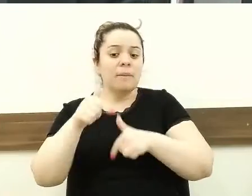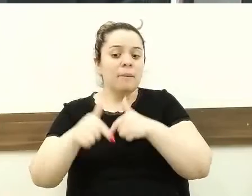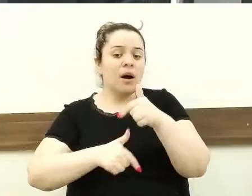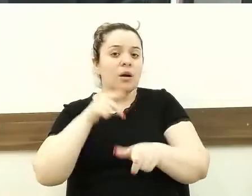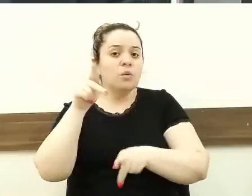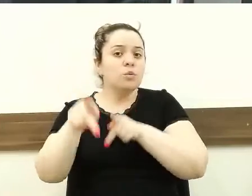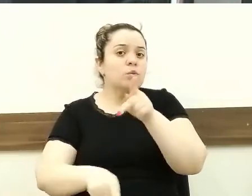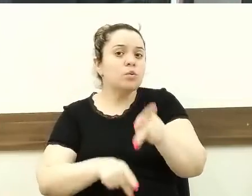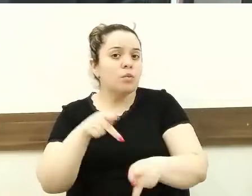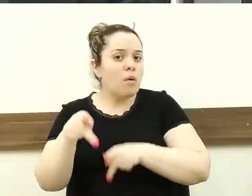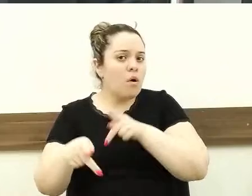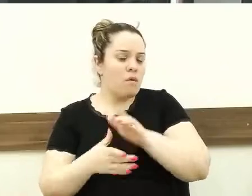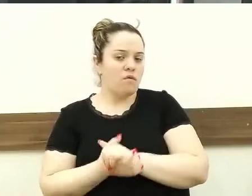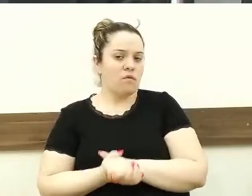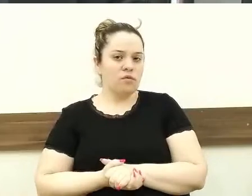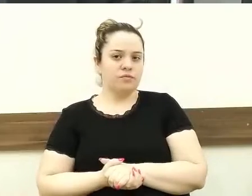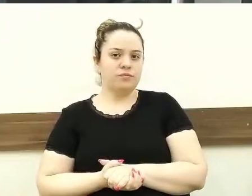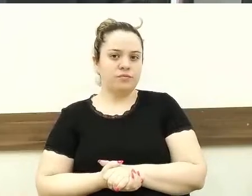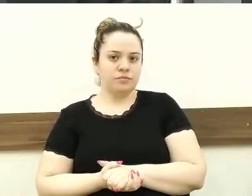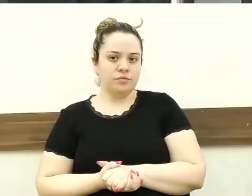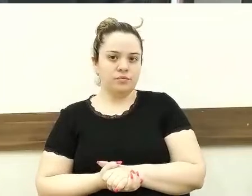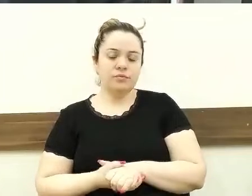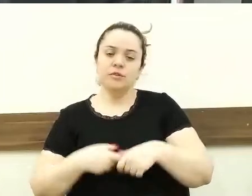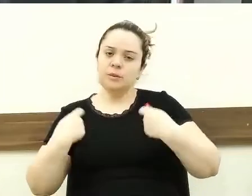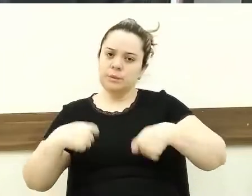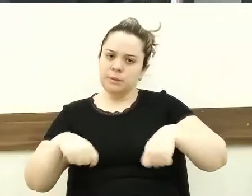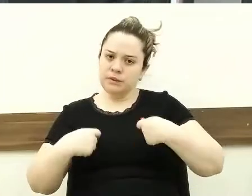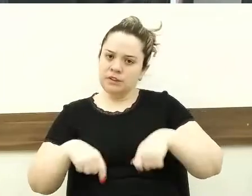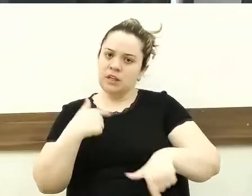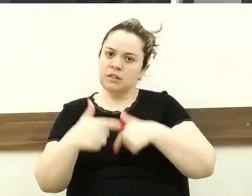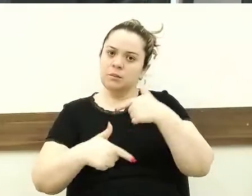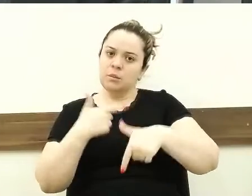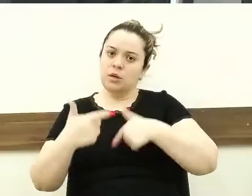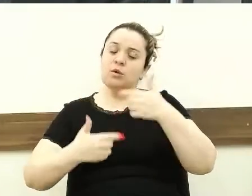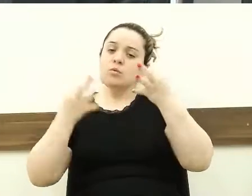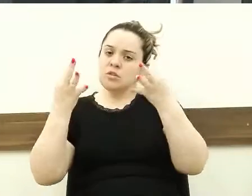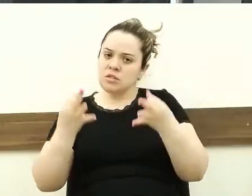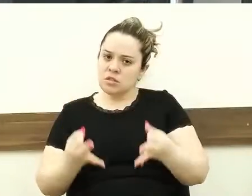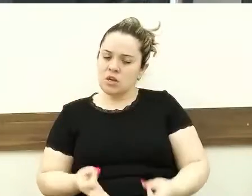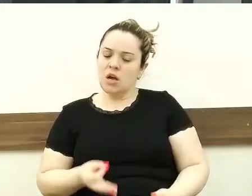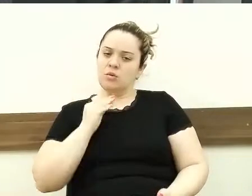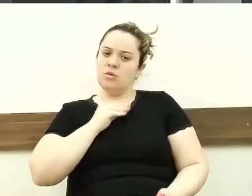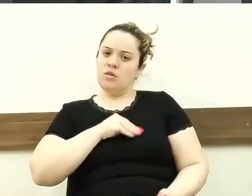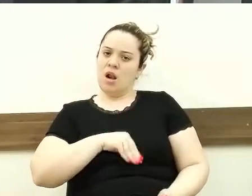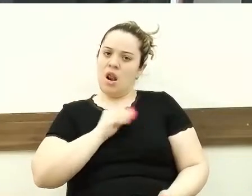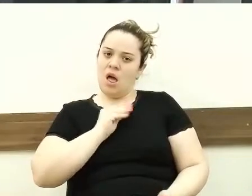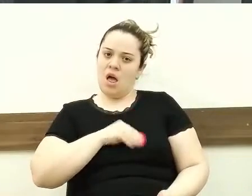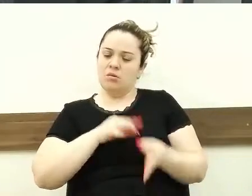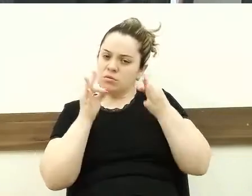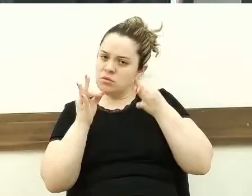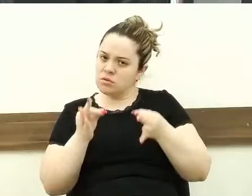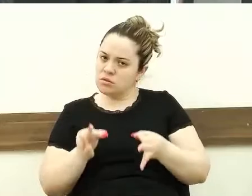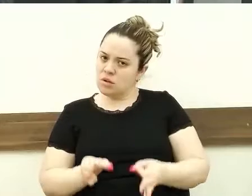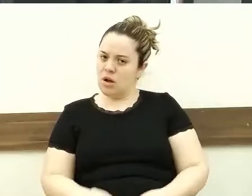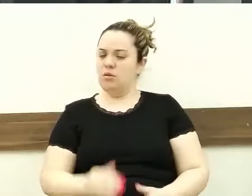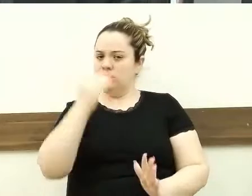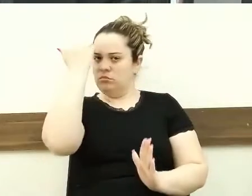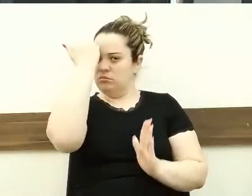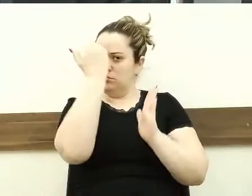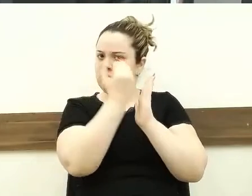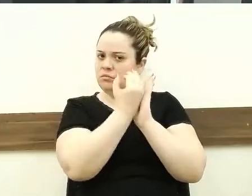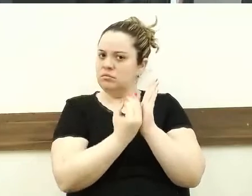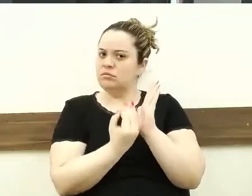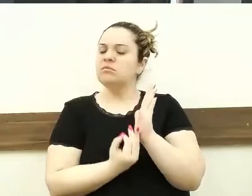que exercer bem o papel para poder ser remunerado e cumprir com as suas obrigações. Então, dentro desse projeto,